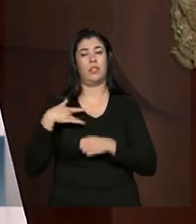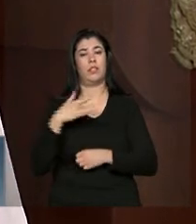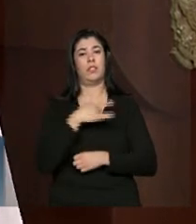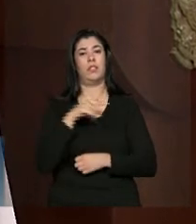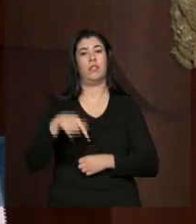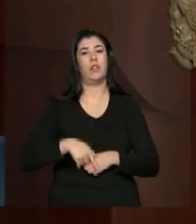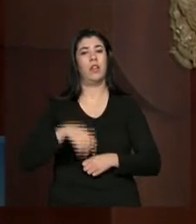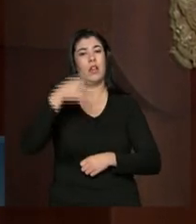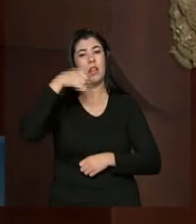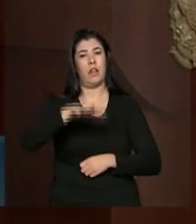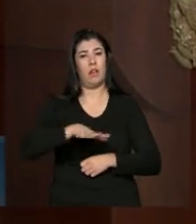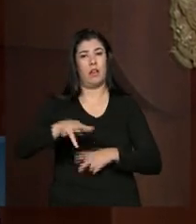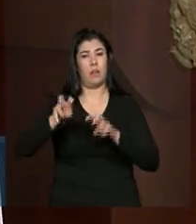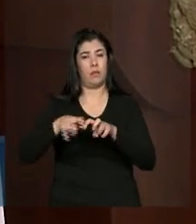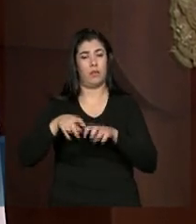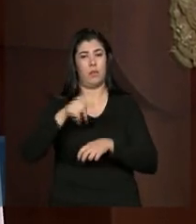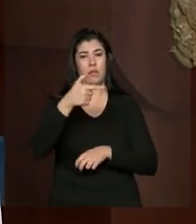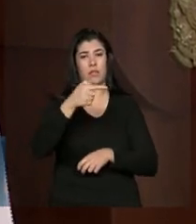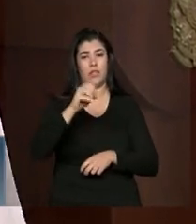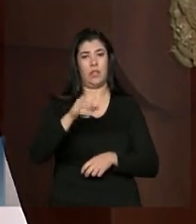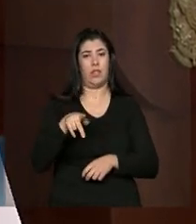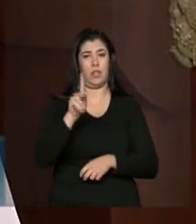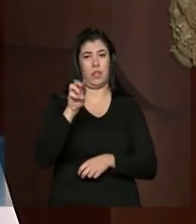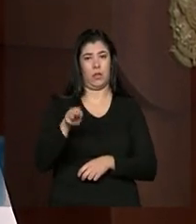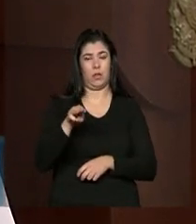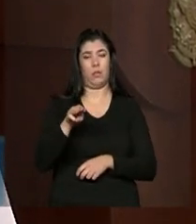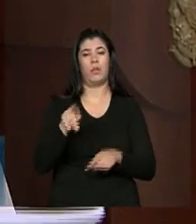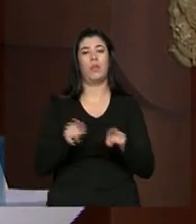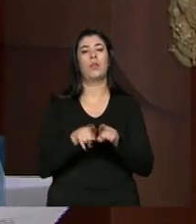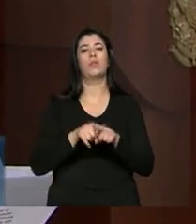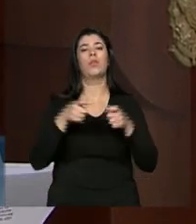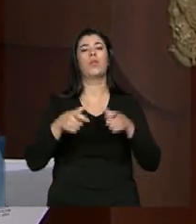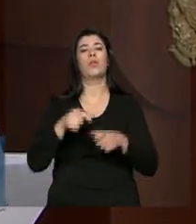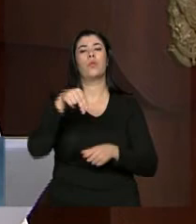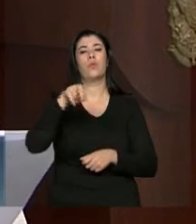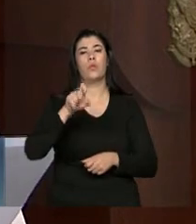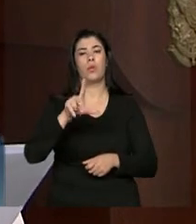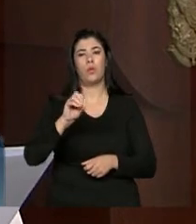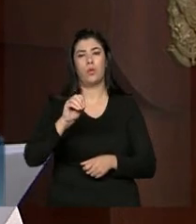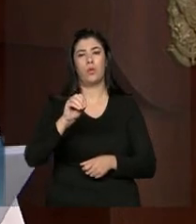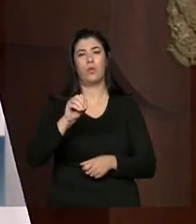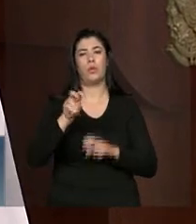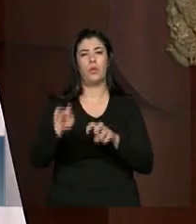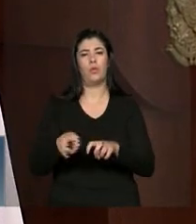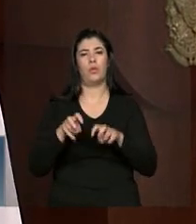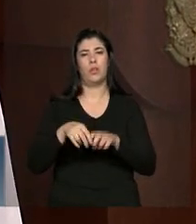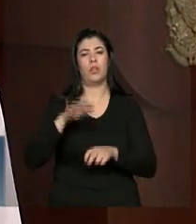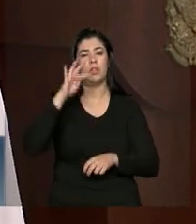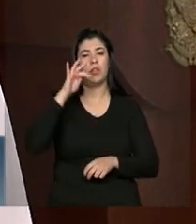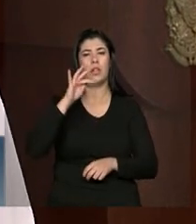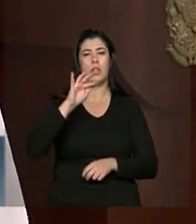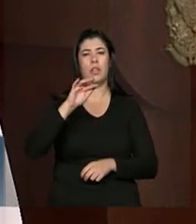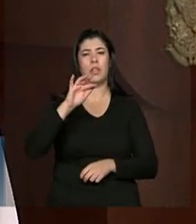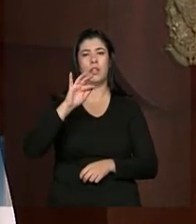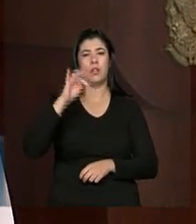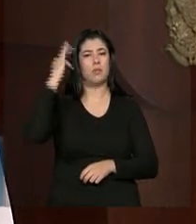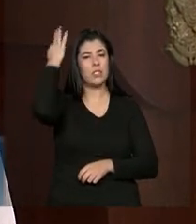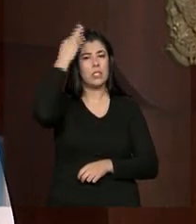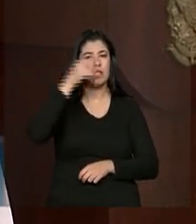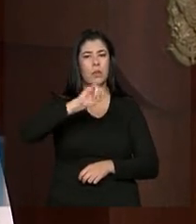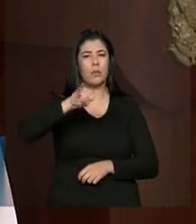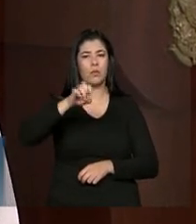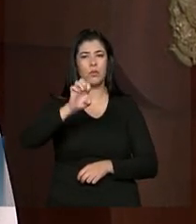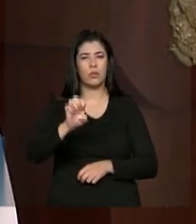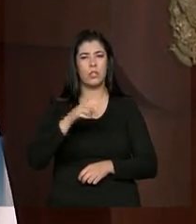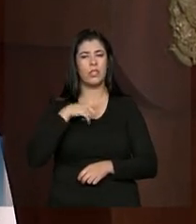rural a 70 quilômetros aqui de Brasília. É o Núcleo Rural São José. Lá trabalha